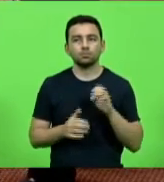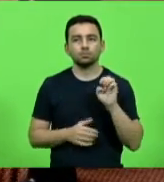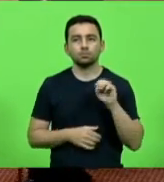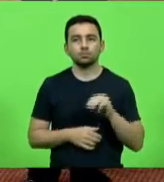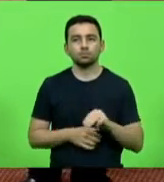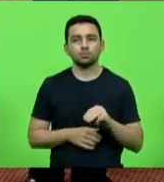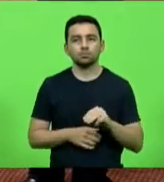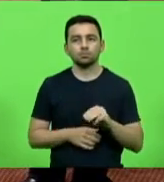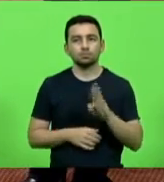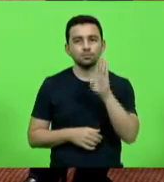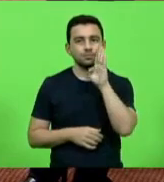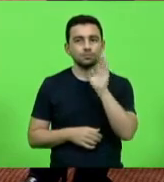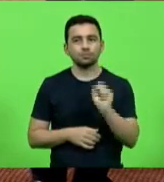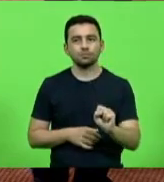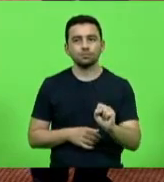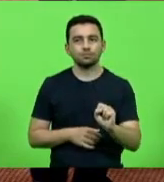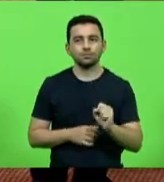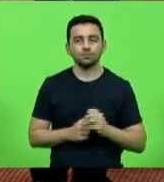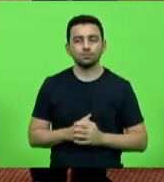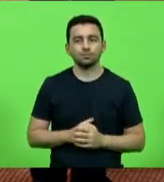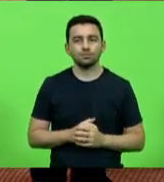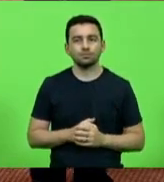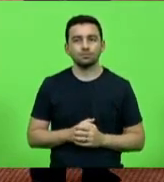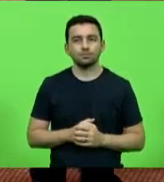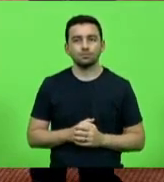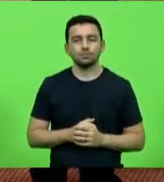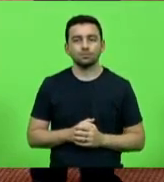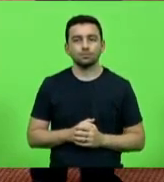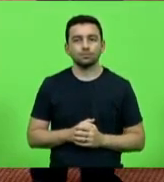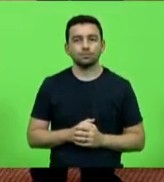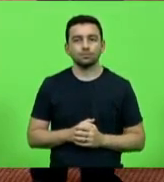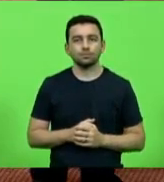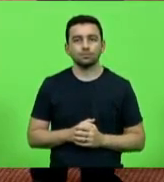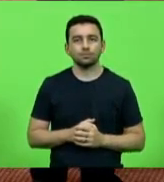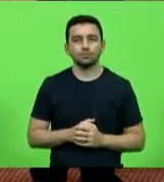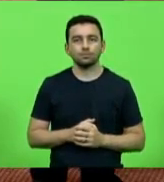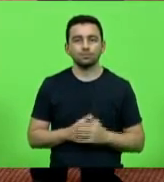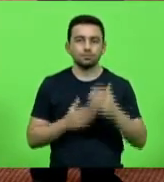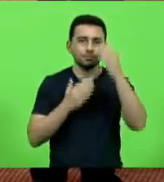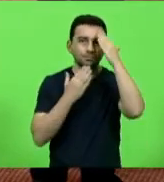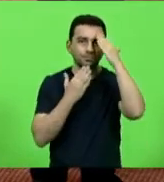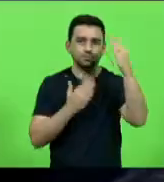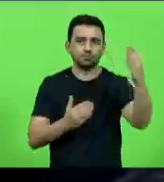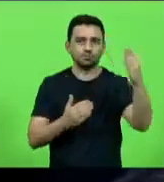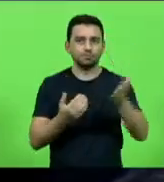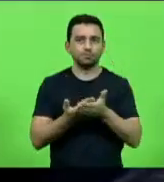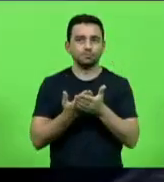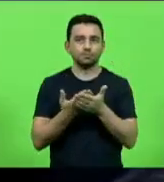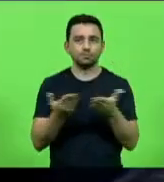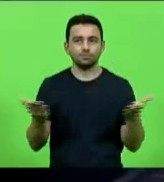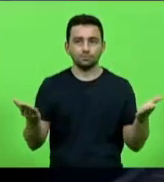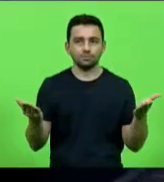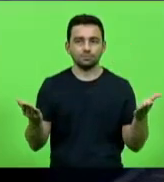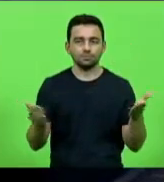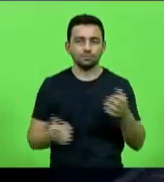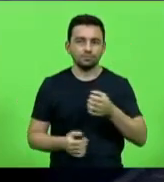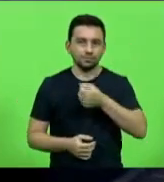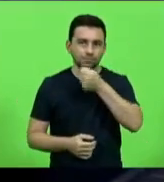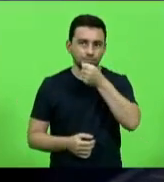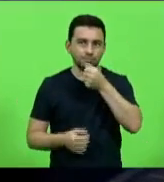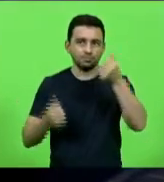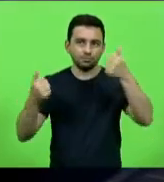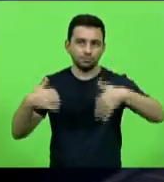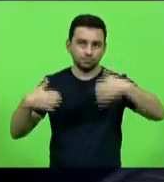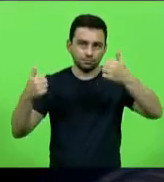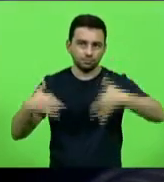deputado Bruno Souza. Não usarei todo o tempo, mas agradeço a oportunidade de voltar ao microfone da casa, agora em